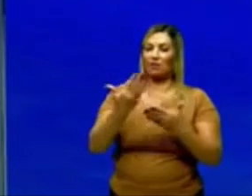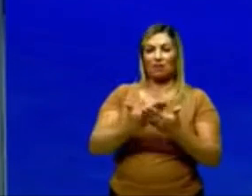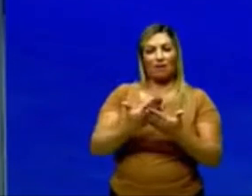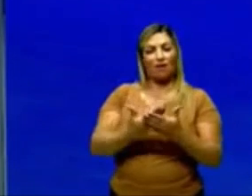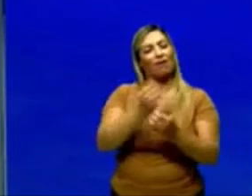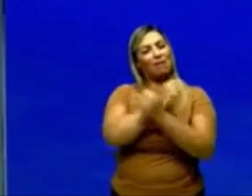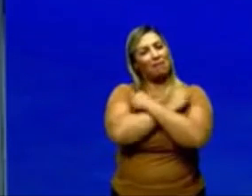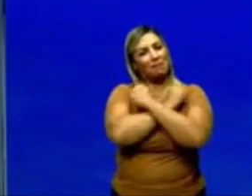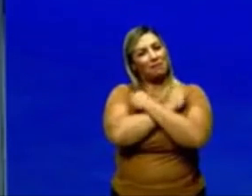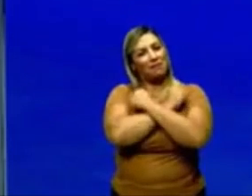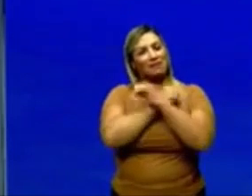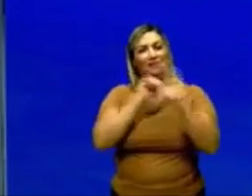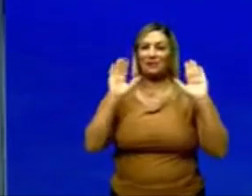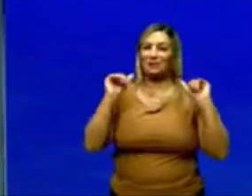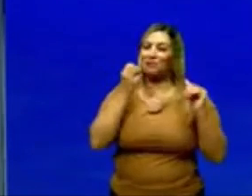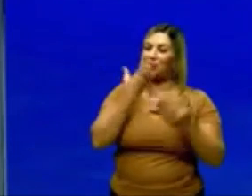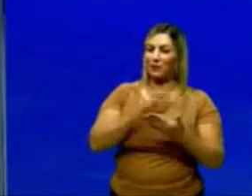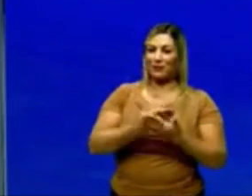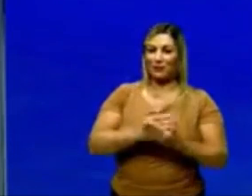abraço e bons estudos!